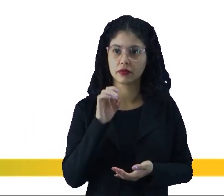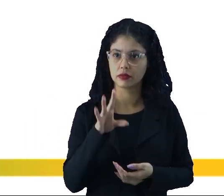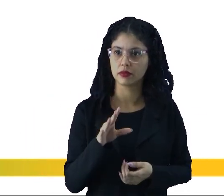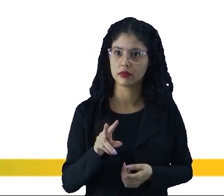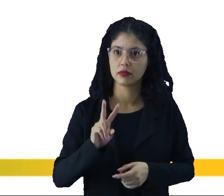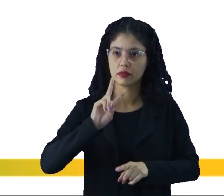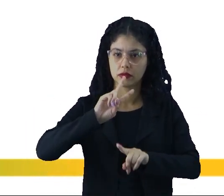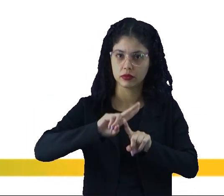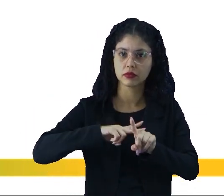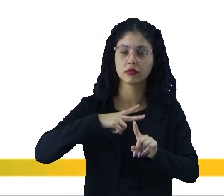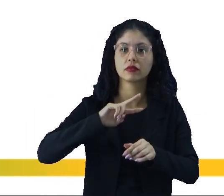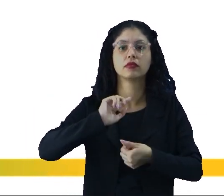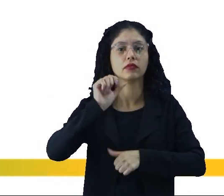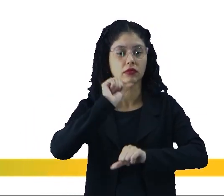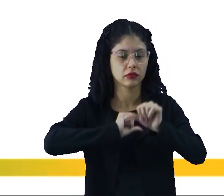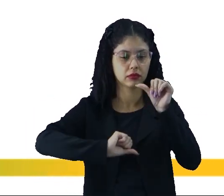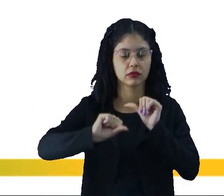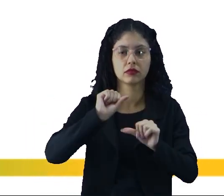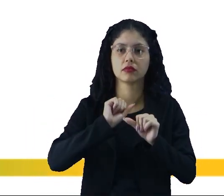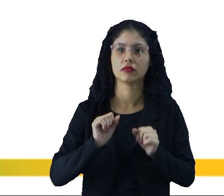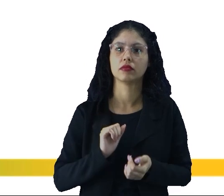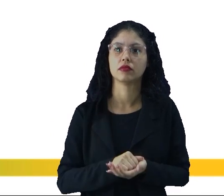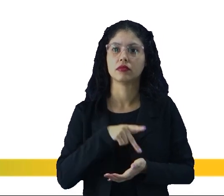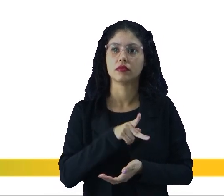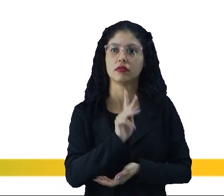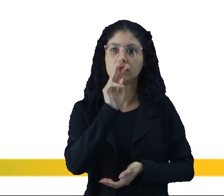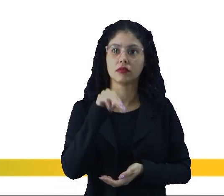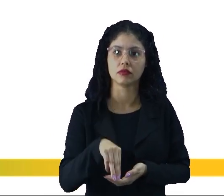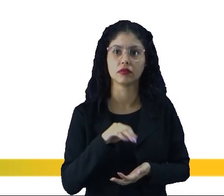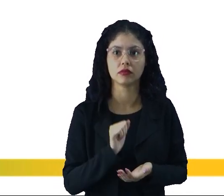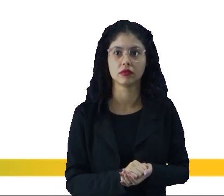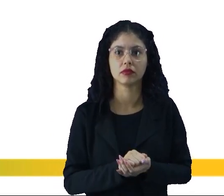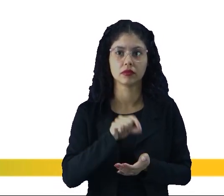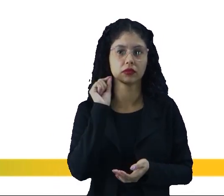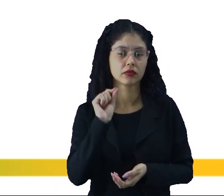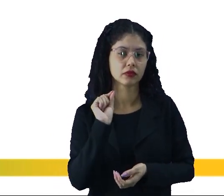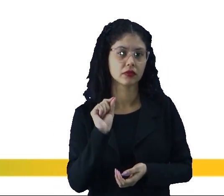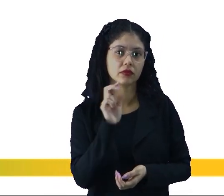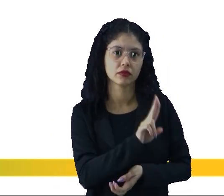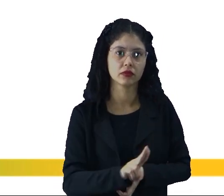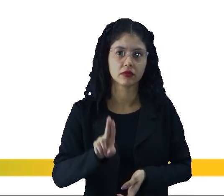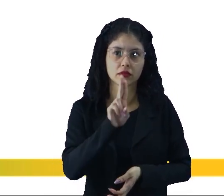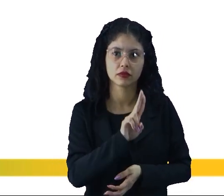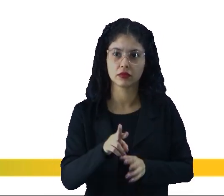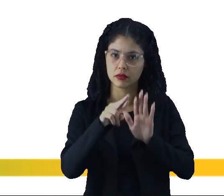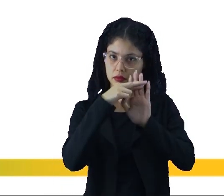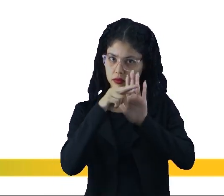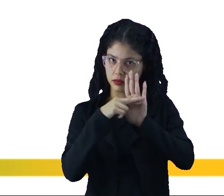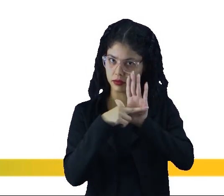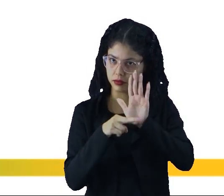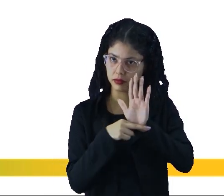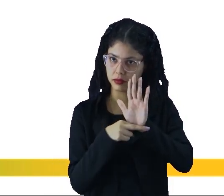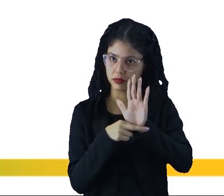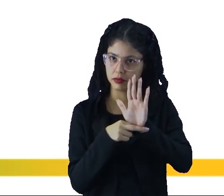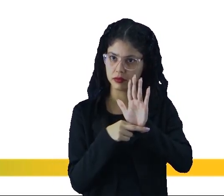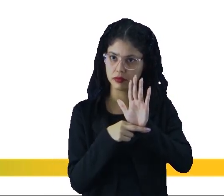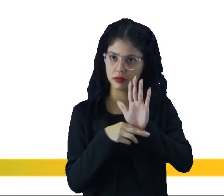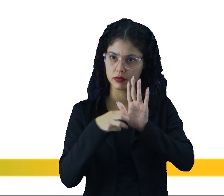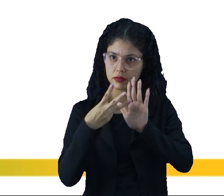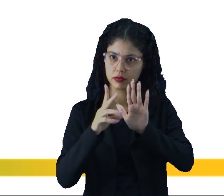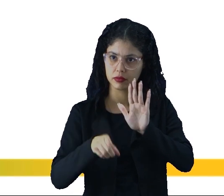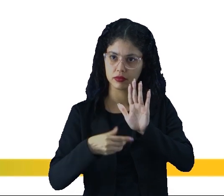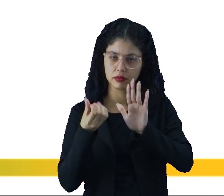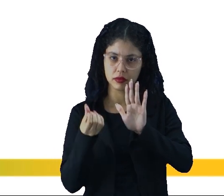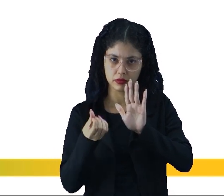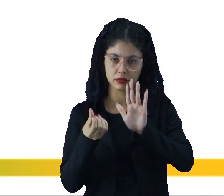Basta a gente transformar esse valor para quilômetros por hora então vamos usar aquela regra, né? que é usar o 3